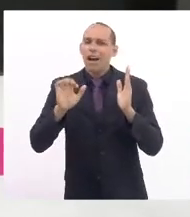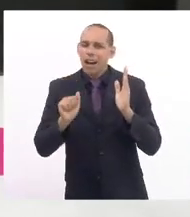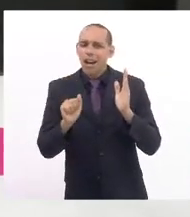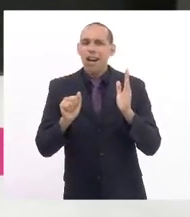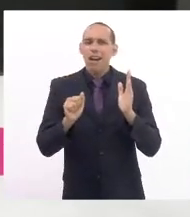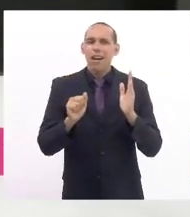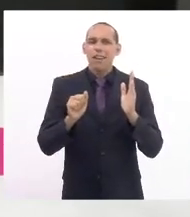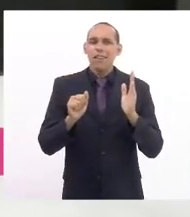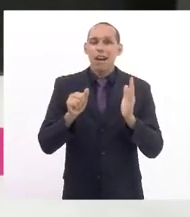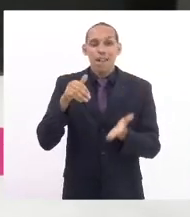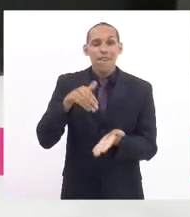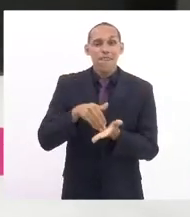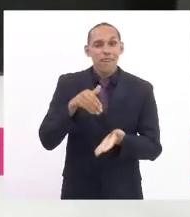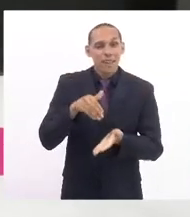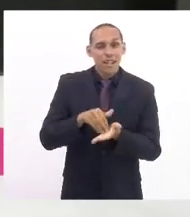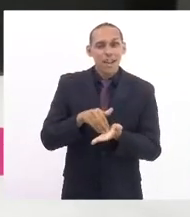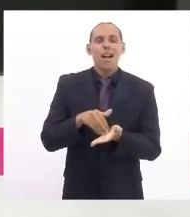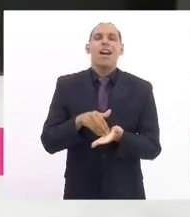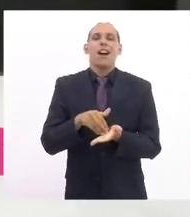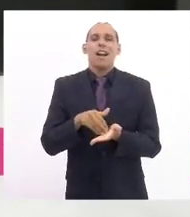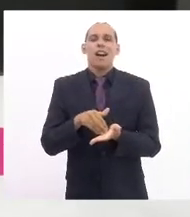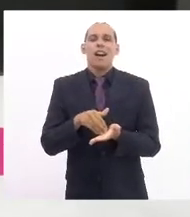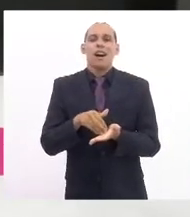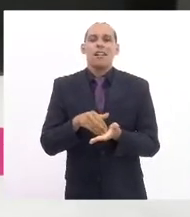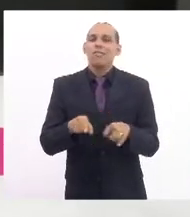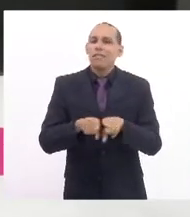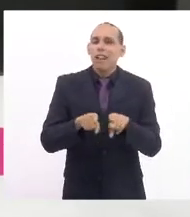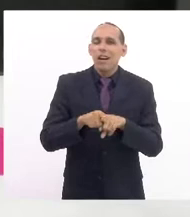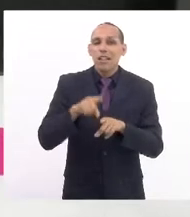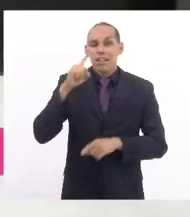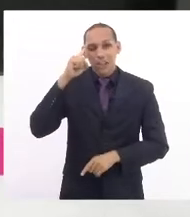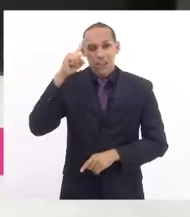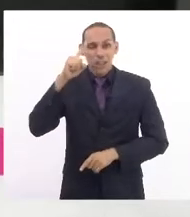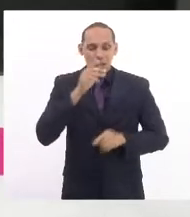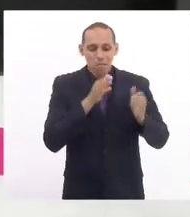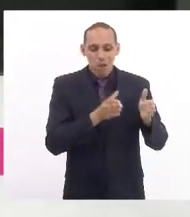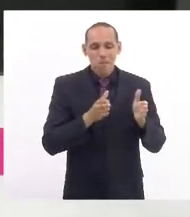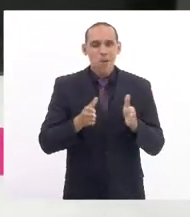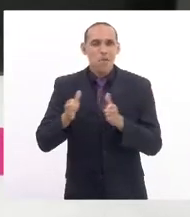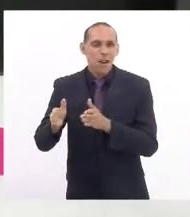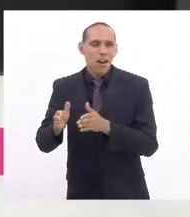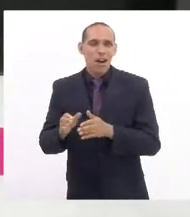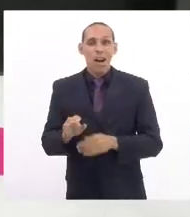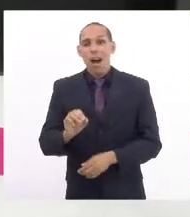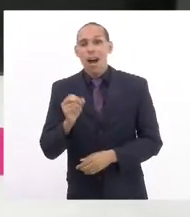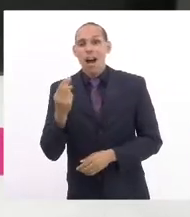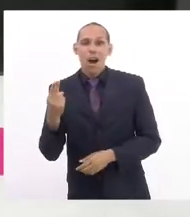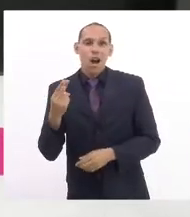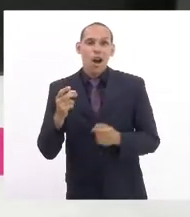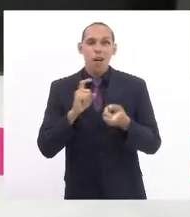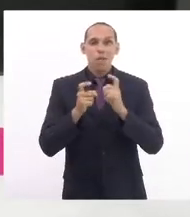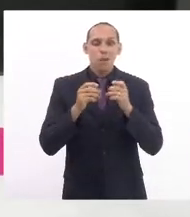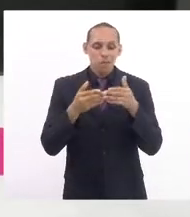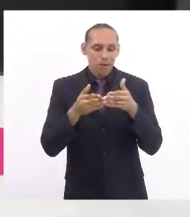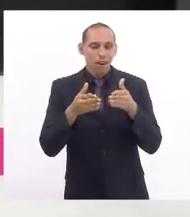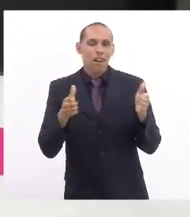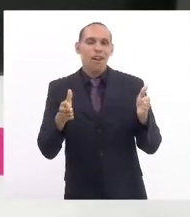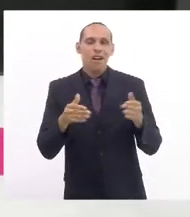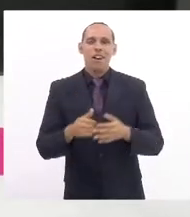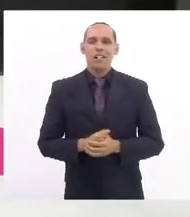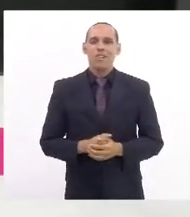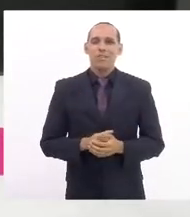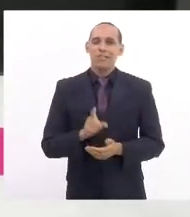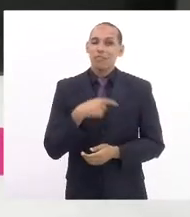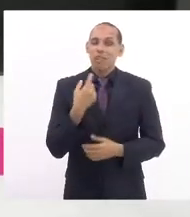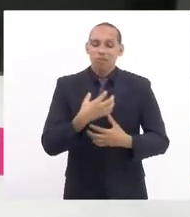expediente final, ajuda na ordem do dia, muitas vezes abrem a sessão, então a gente